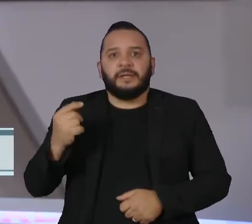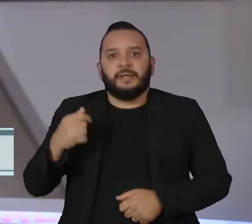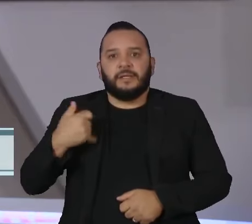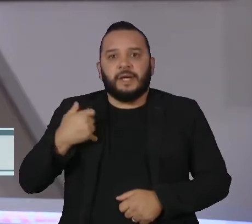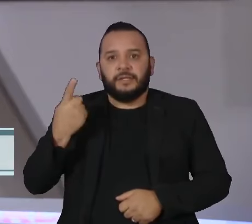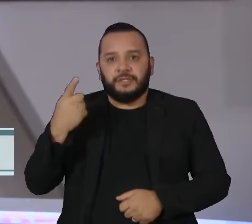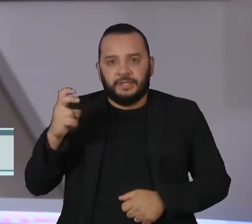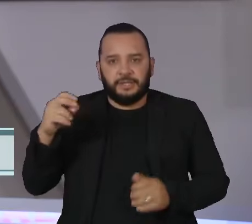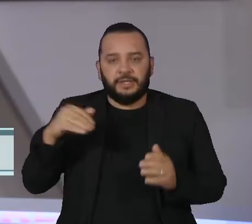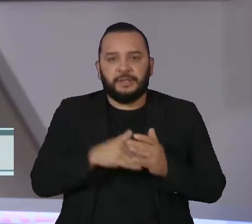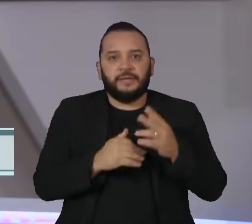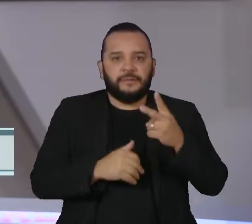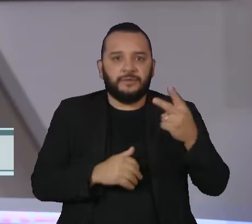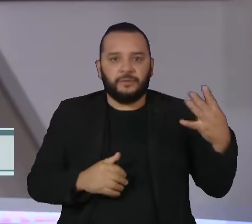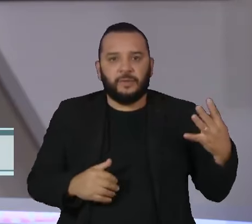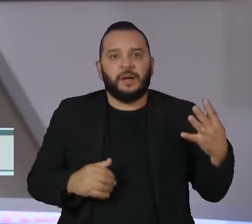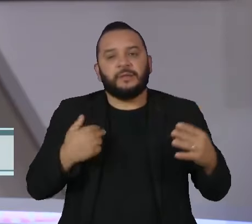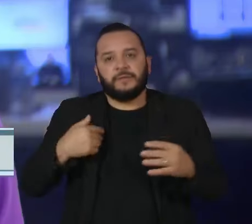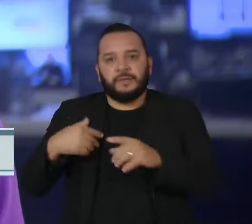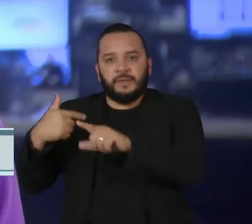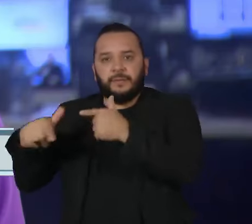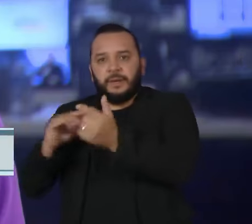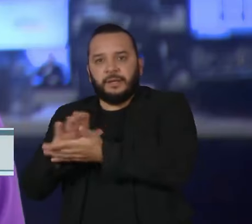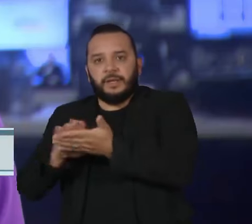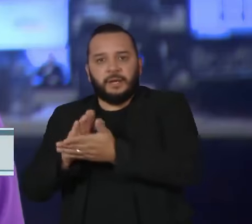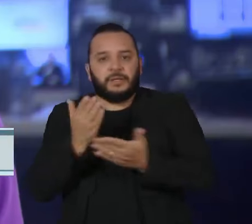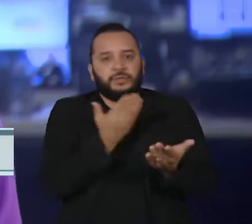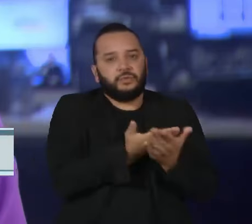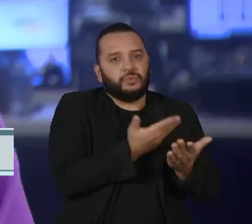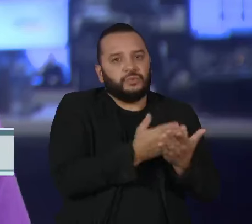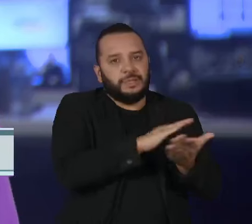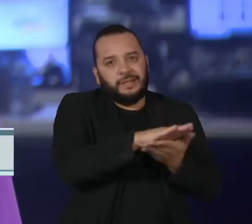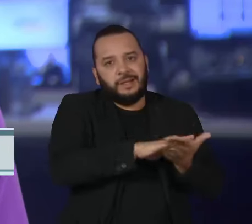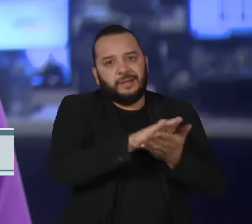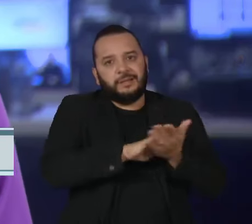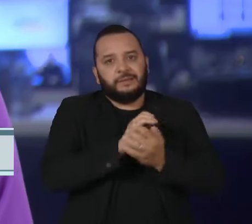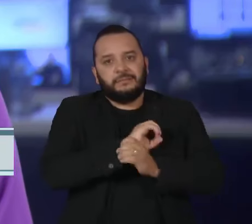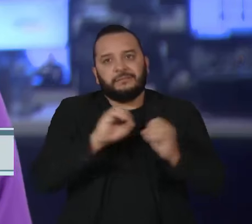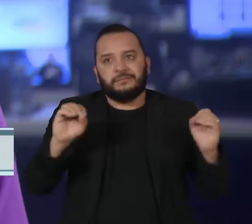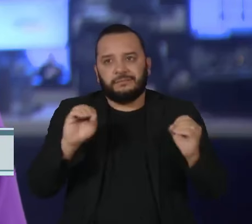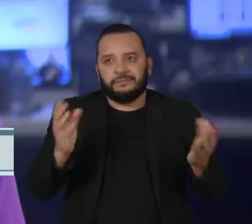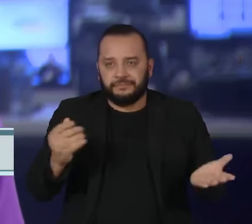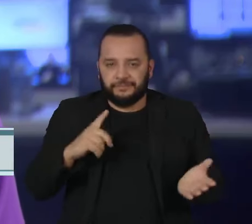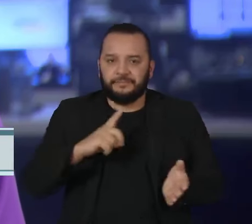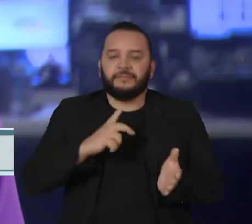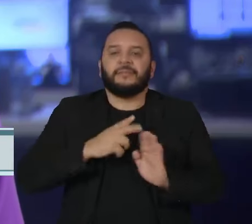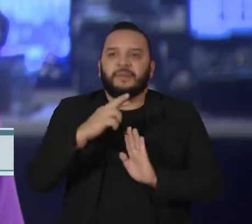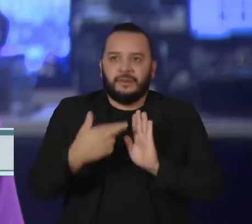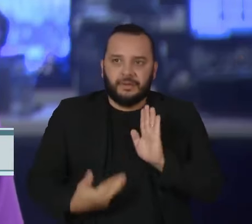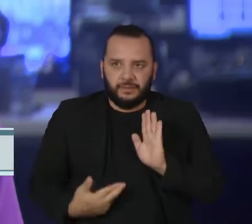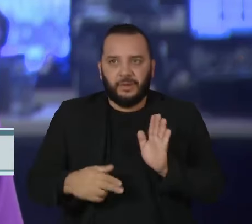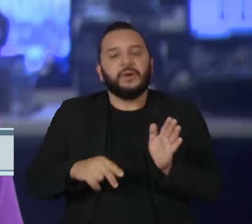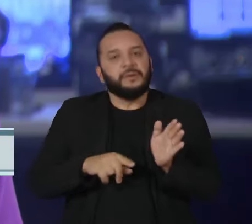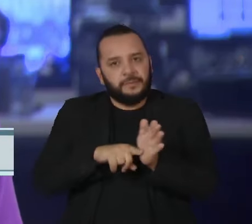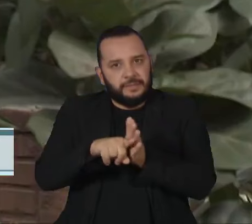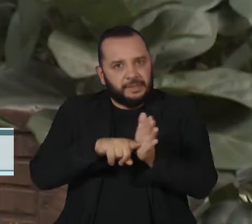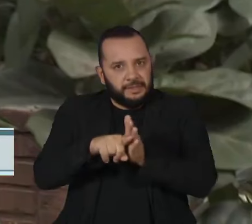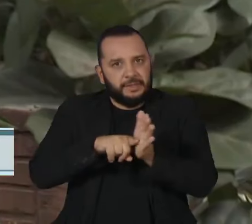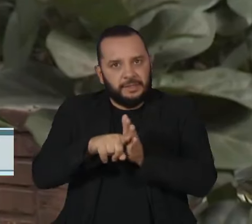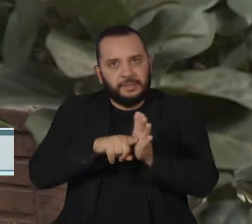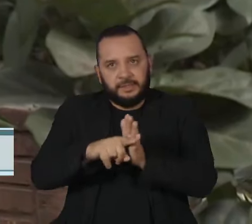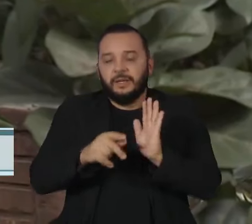anos não estudam nem trabalham. É o que mostra um relatório publicado pela Organização Internacional do Trabalho.